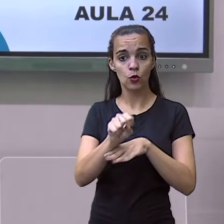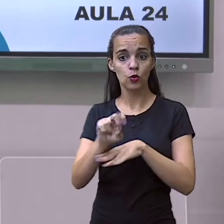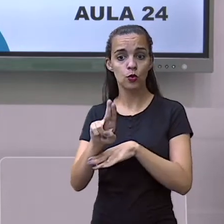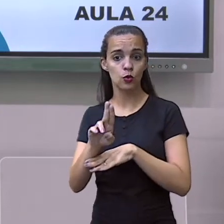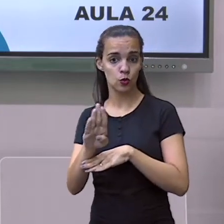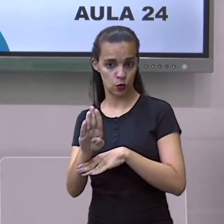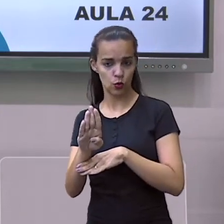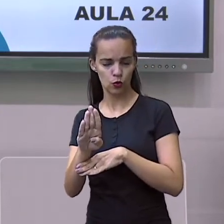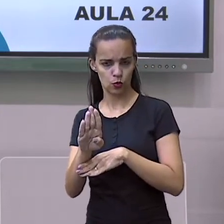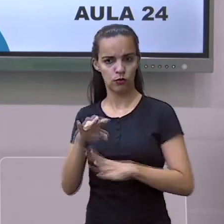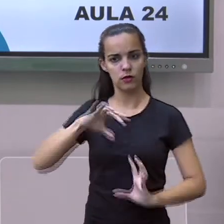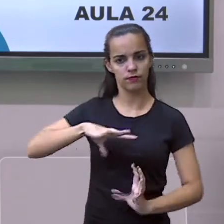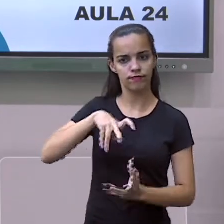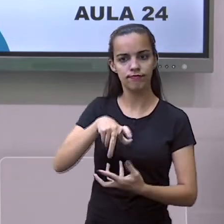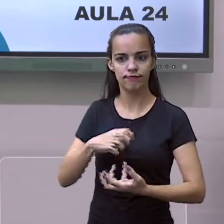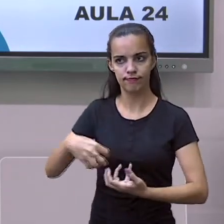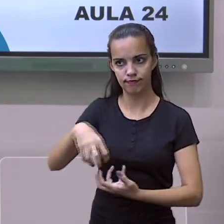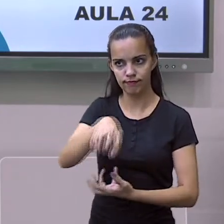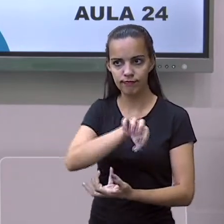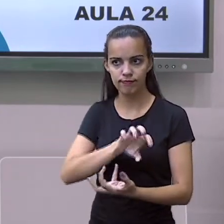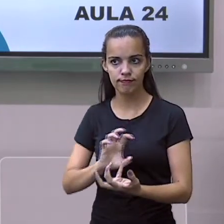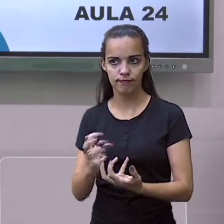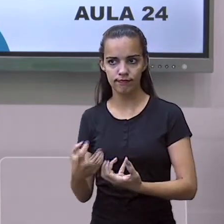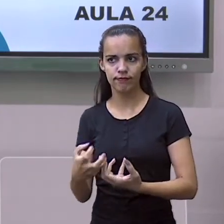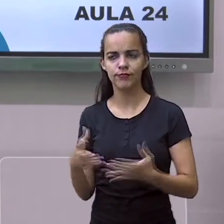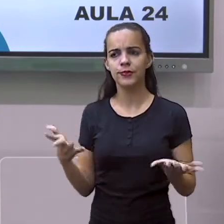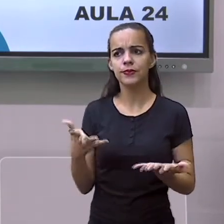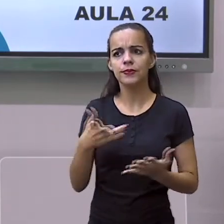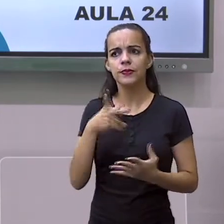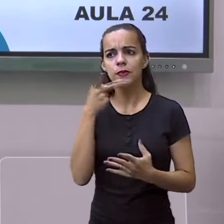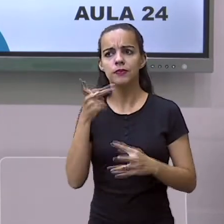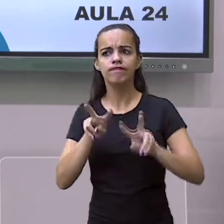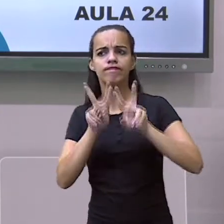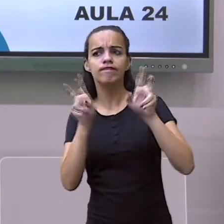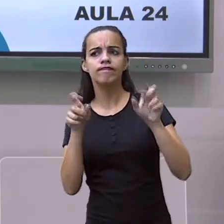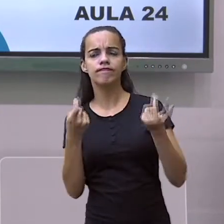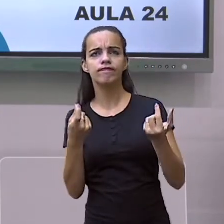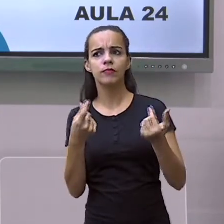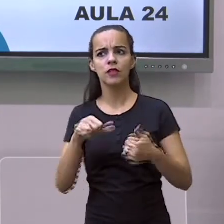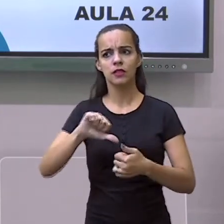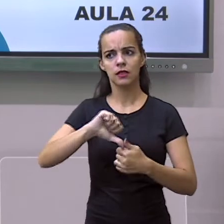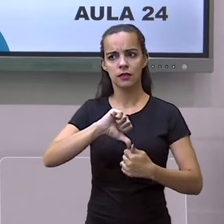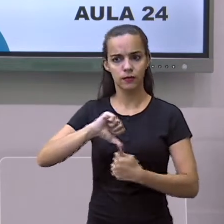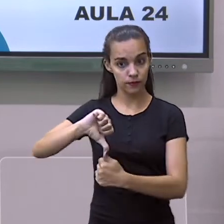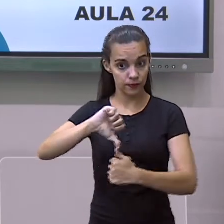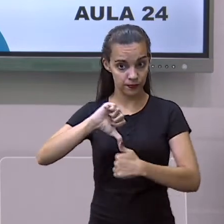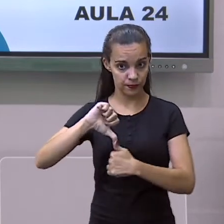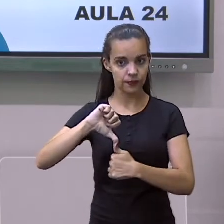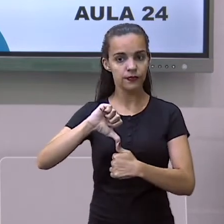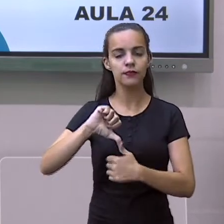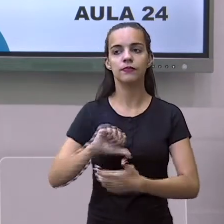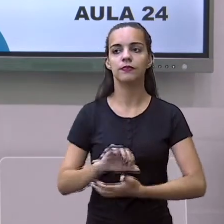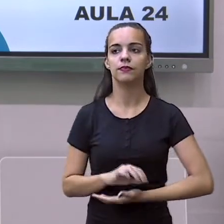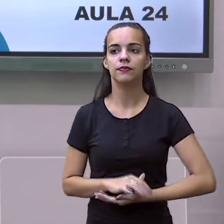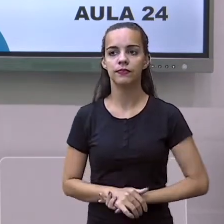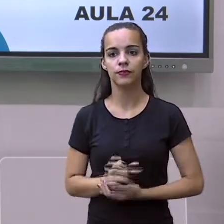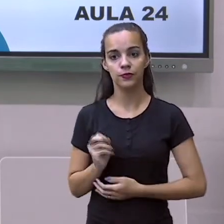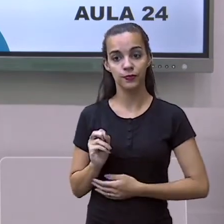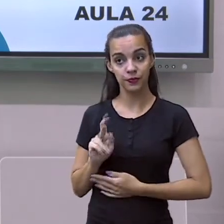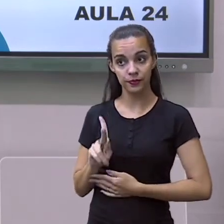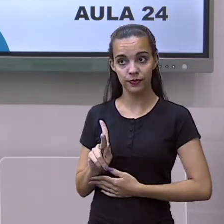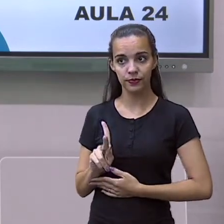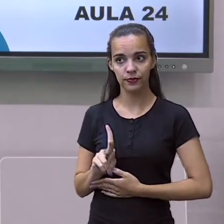Nesta aula nós vamos falar sobre a América Central. Ok?